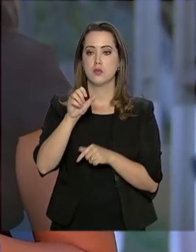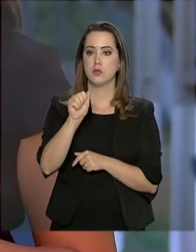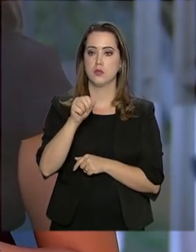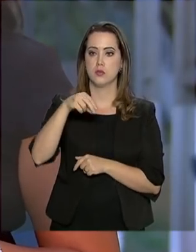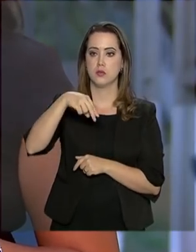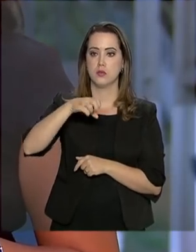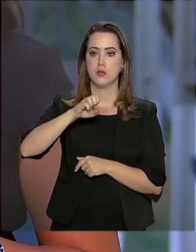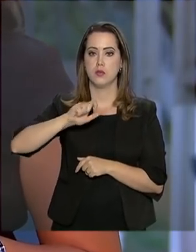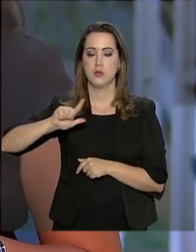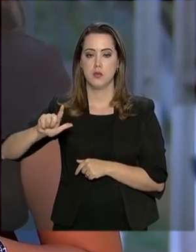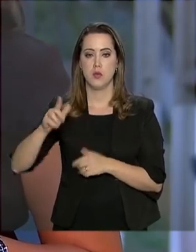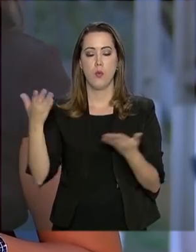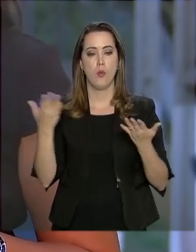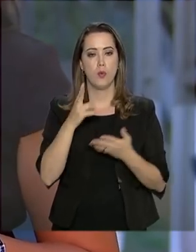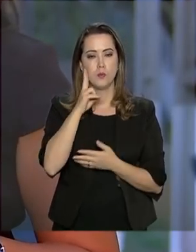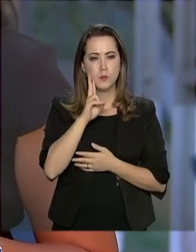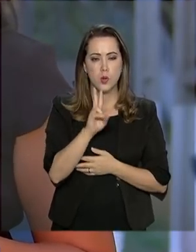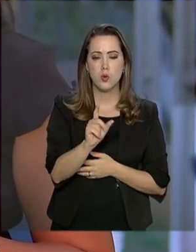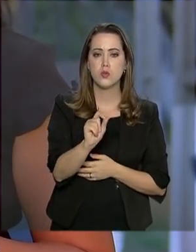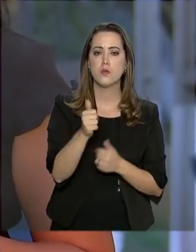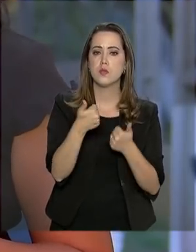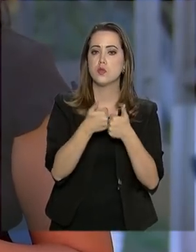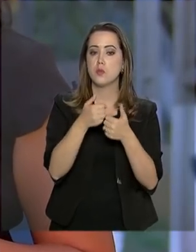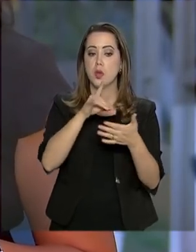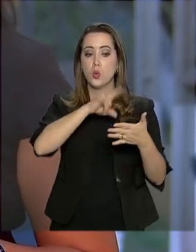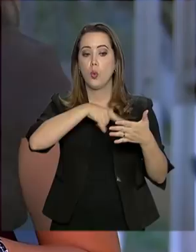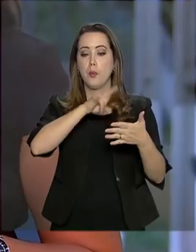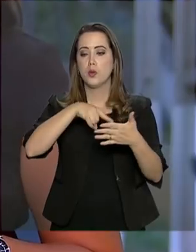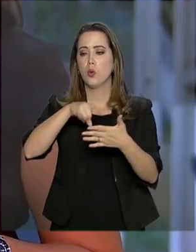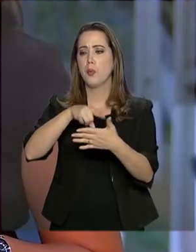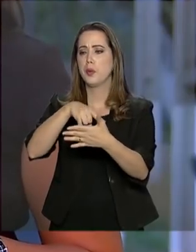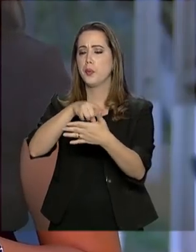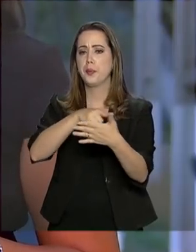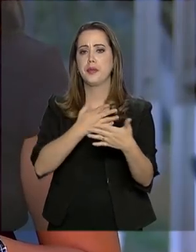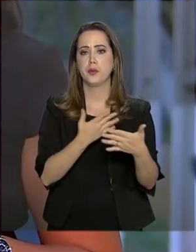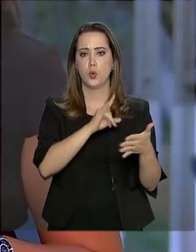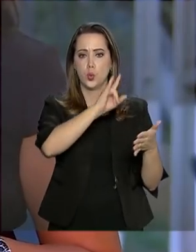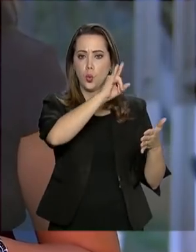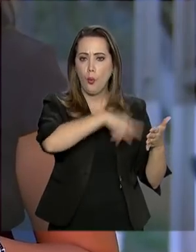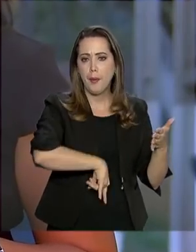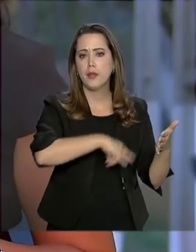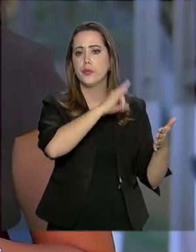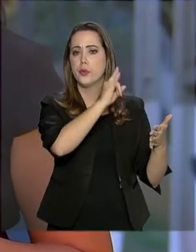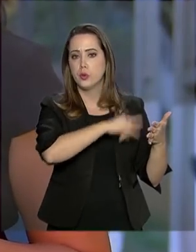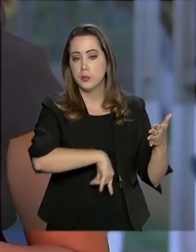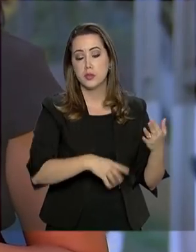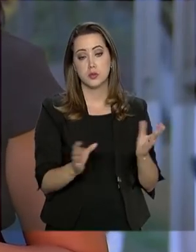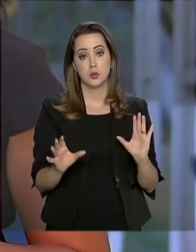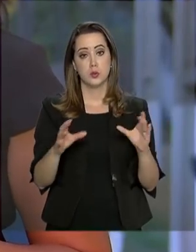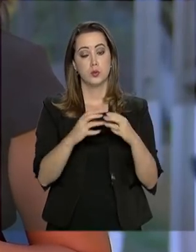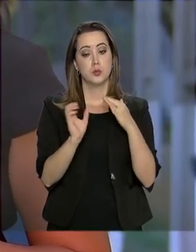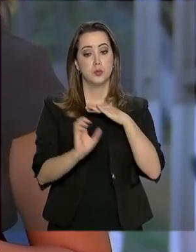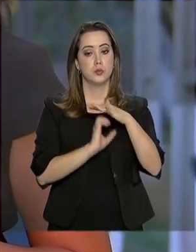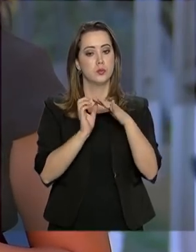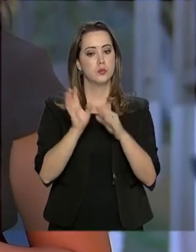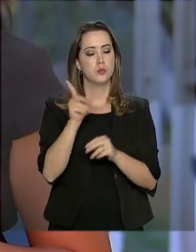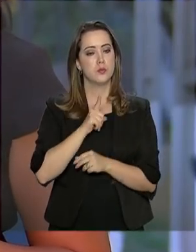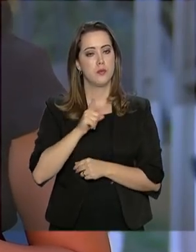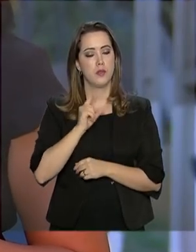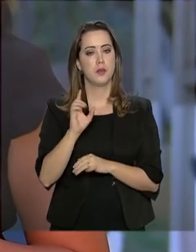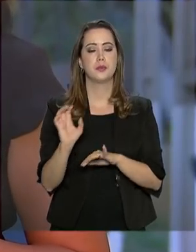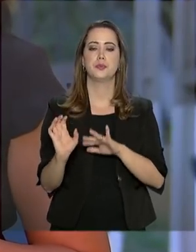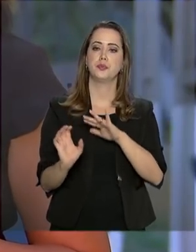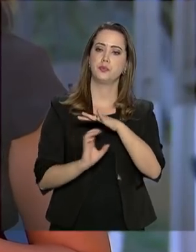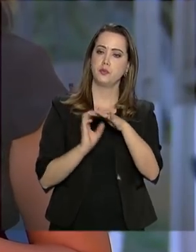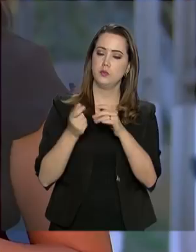Hoje, eles se dedicaram a olhar a questão documental, os documentos. As concessionárias, as empresas que cuidam dessas usinas,